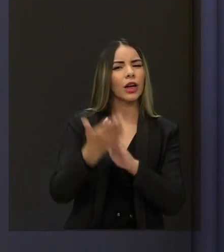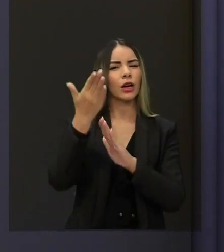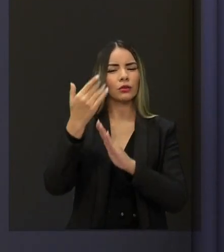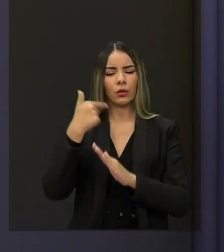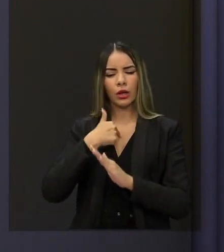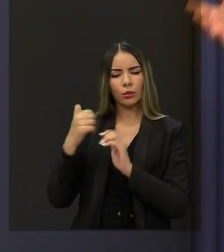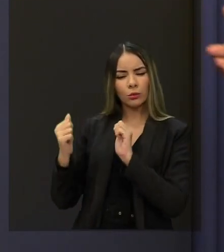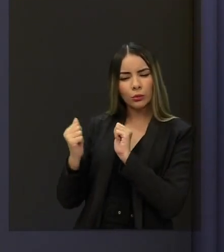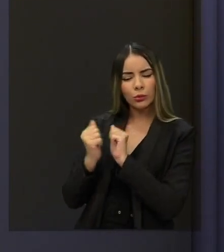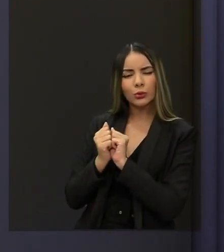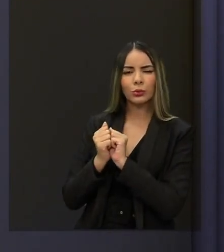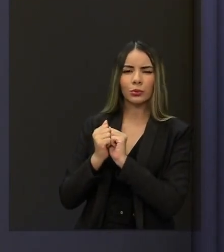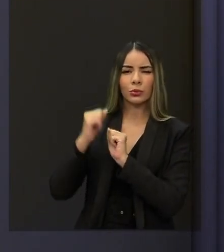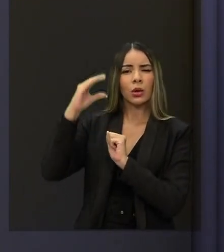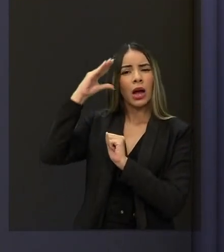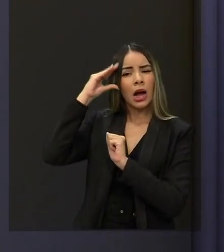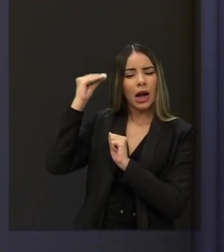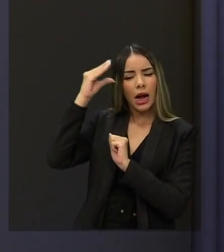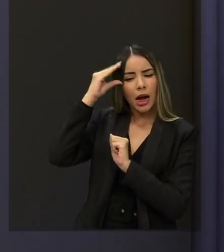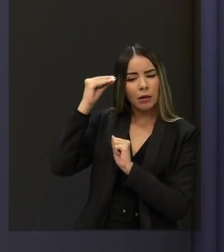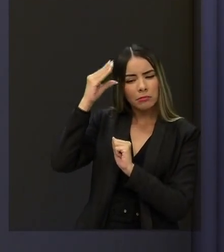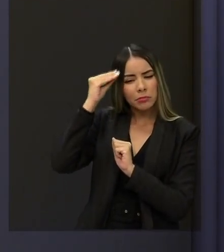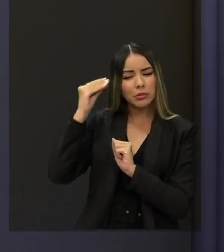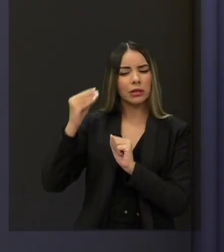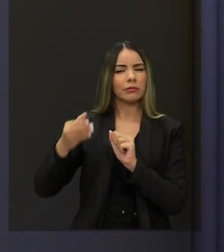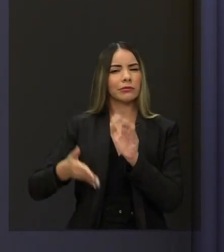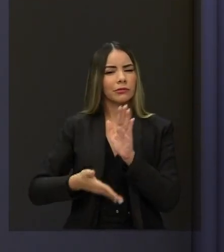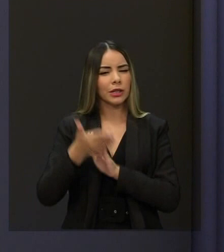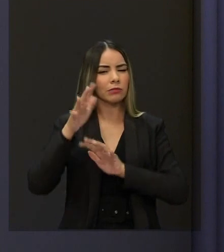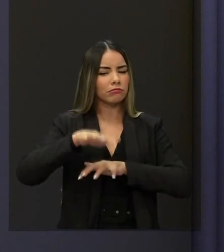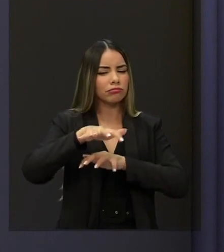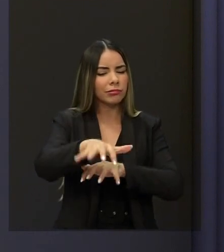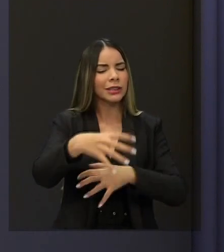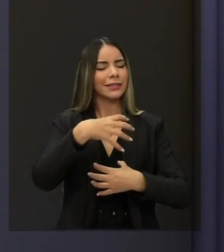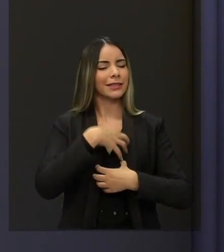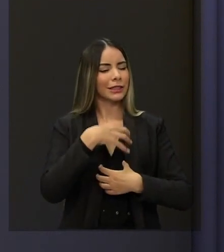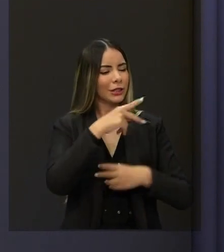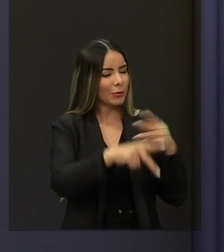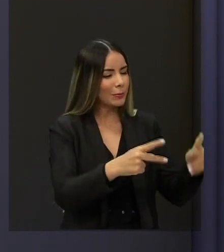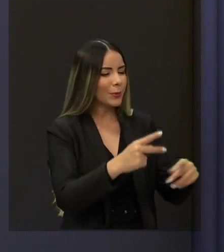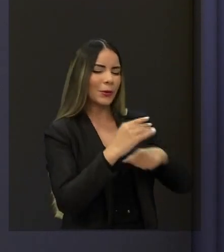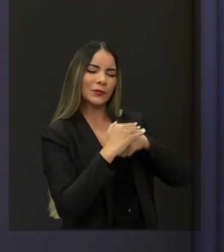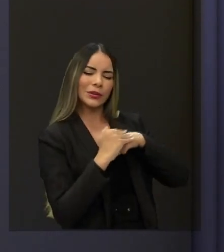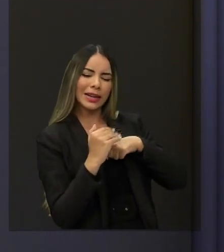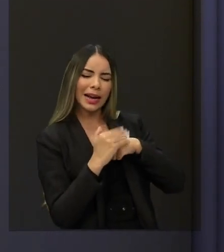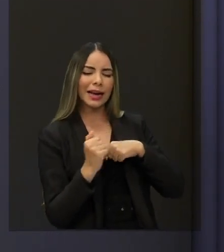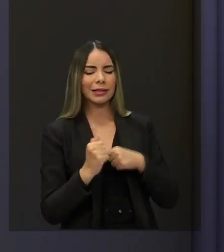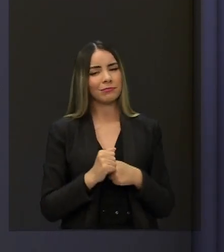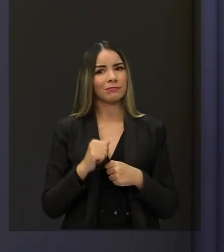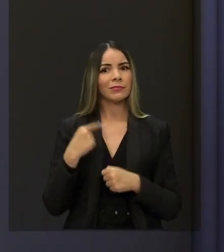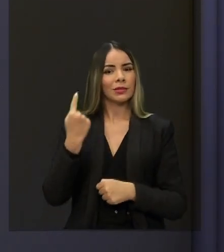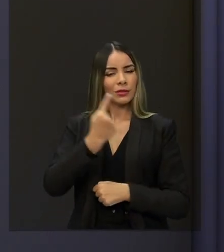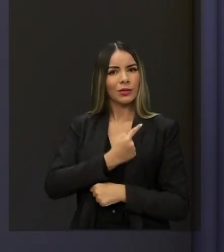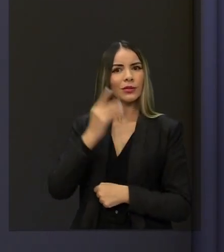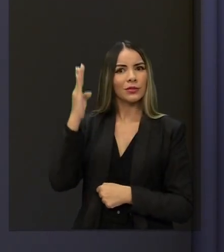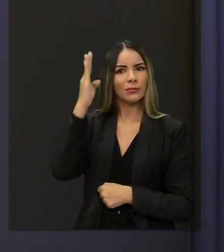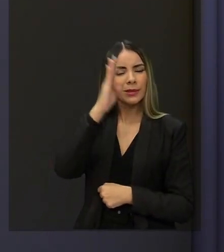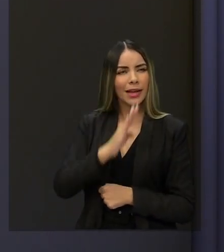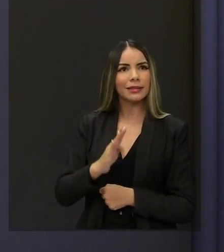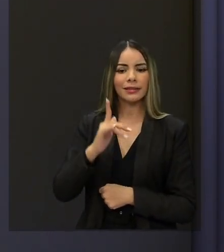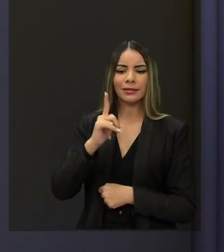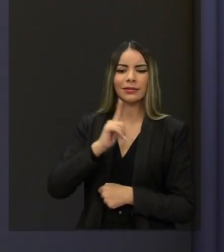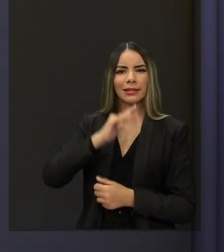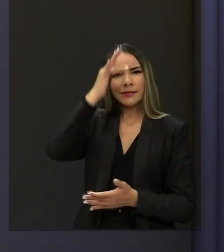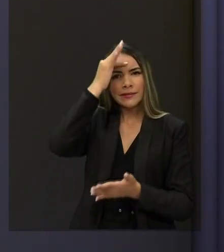Camilo, nosso candidato ao Senado, e eu senti o carinho, energia do povo e a fé. O Brasil tem jeito e o Ceará tem